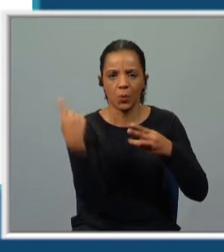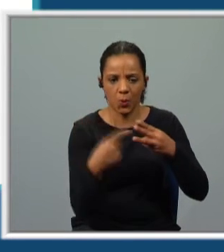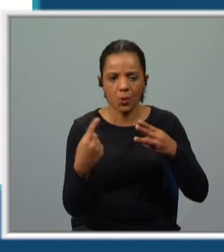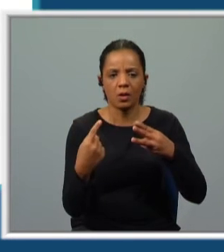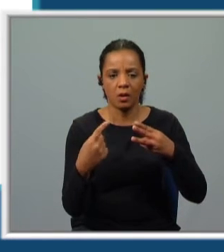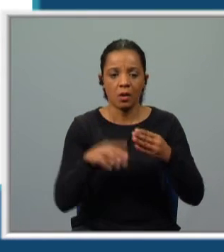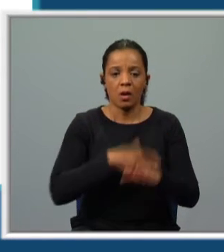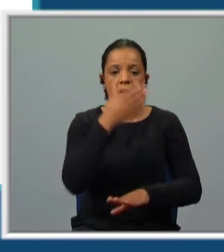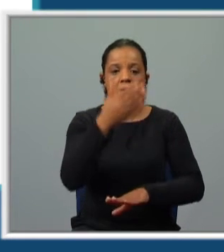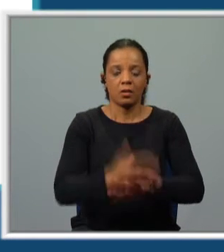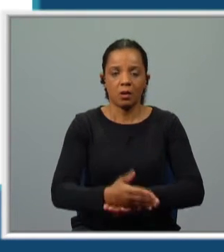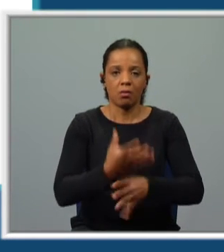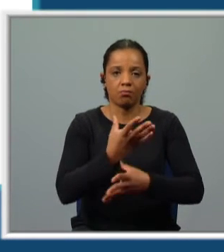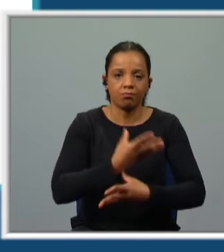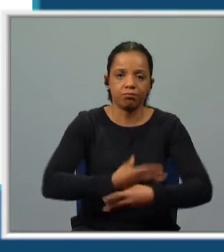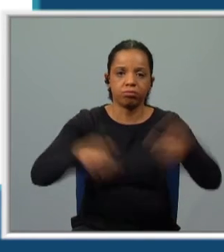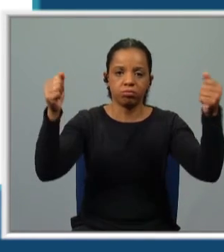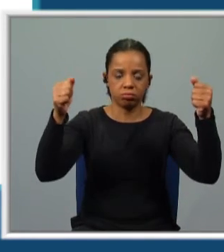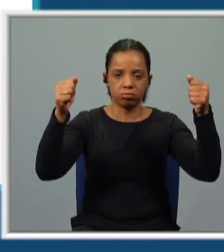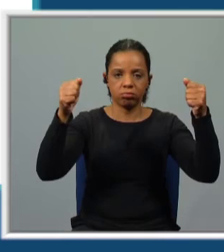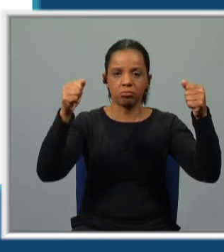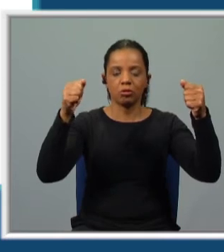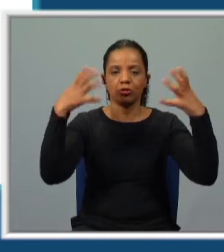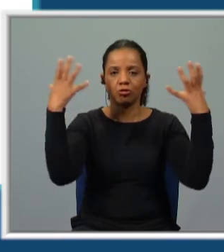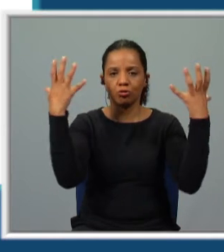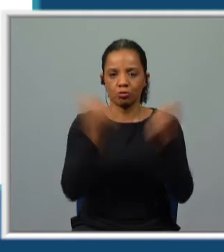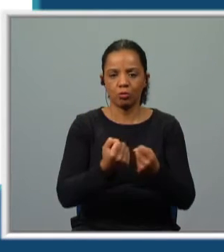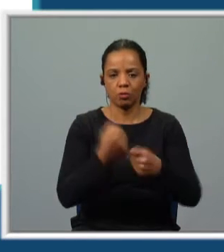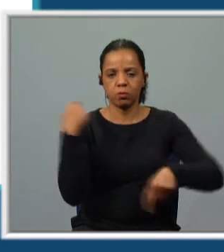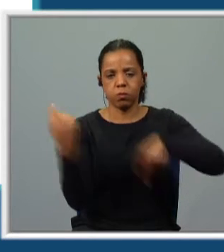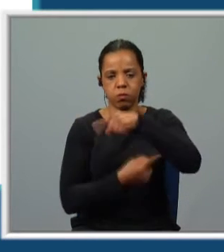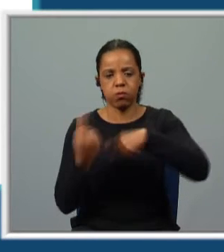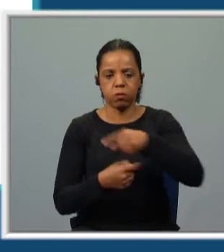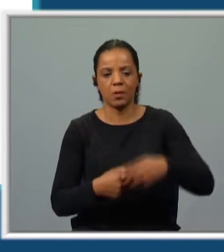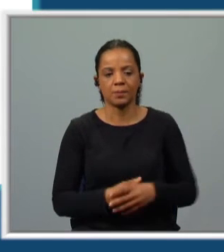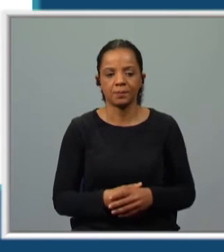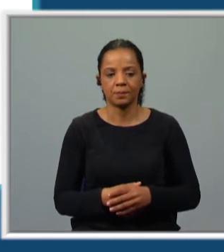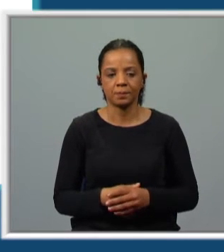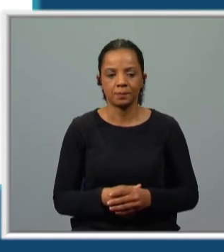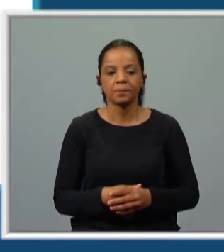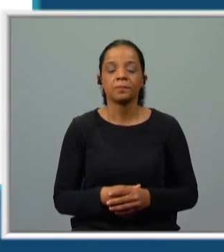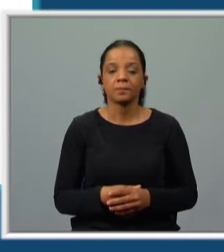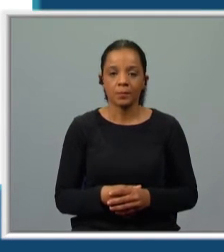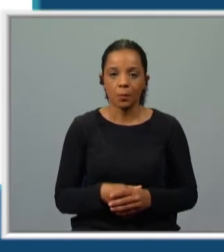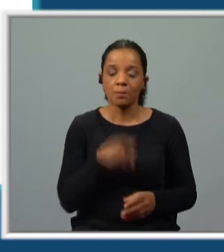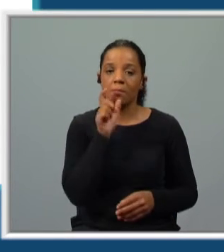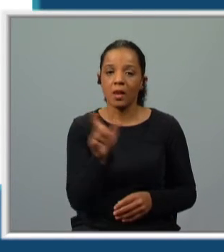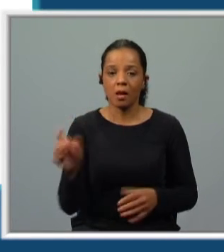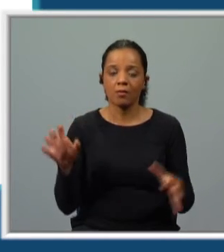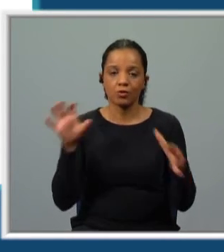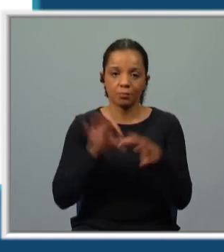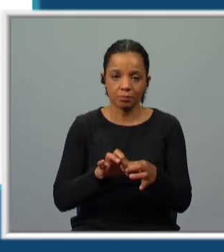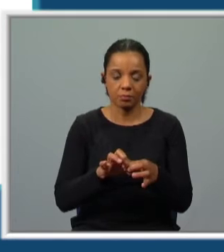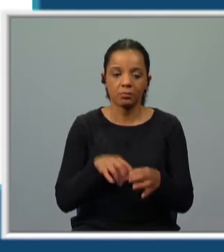grosso, até finalmente desaparecer no escuro no meio de um grande trovão. Então, quais são as expressões que se referem ao adamastouro?